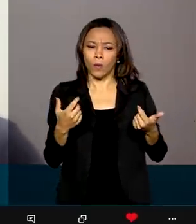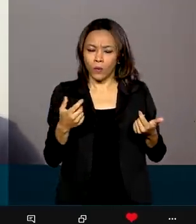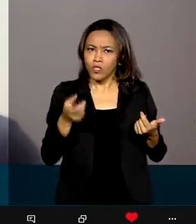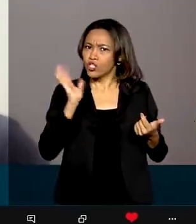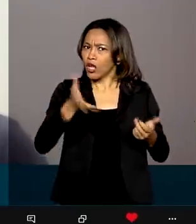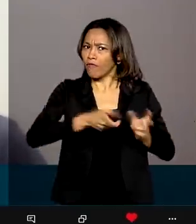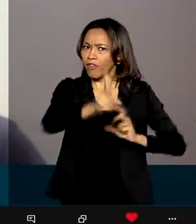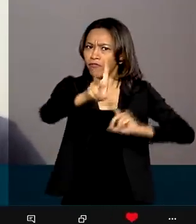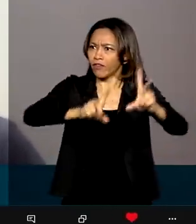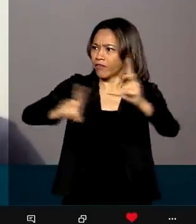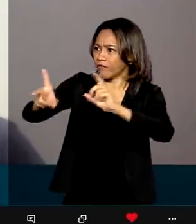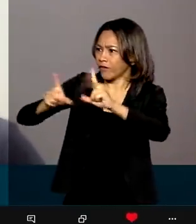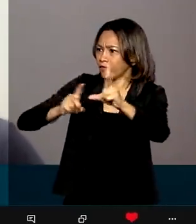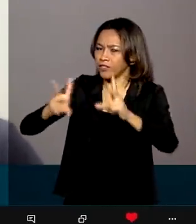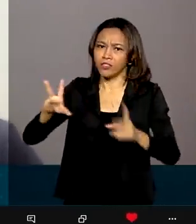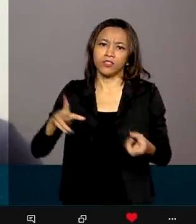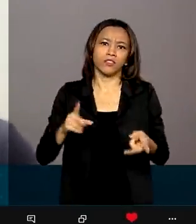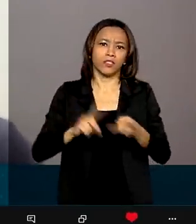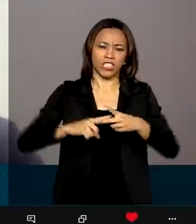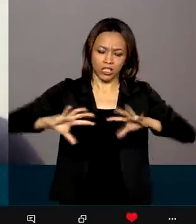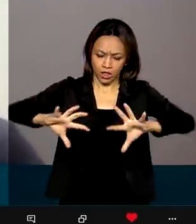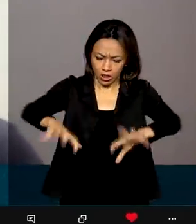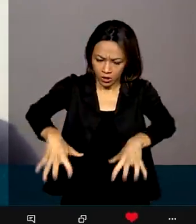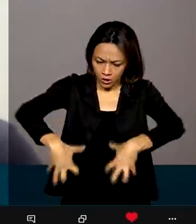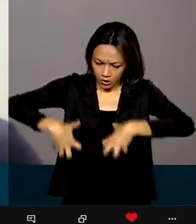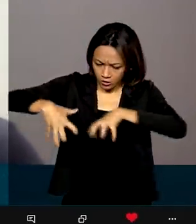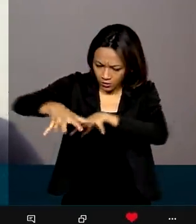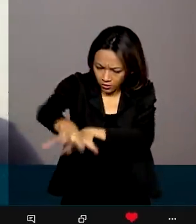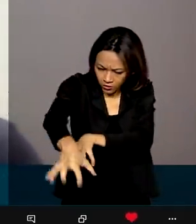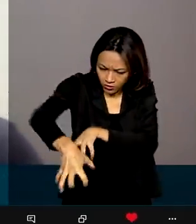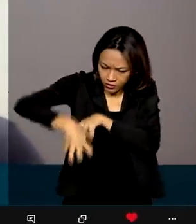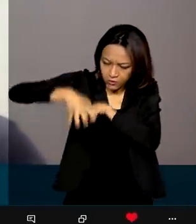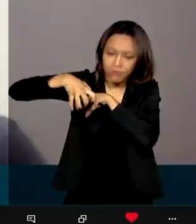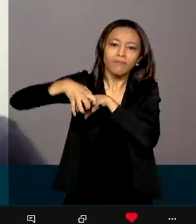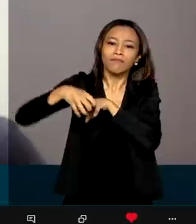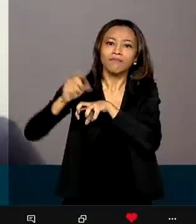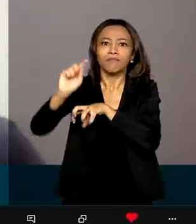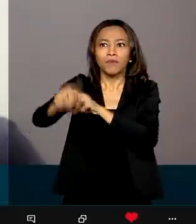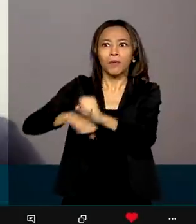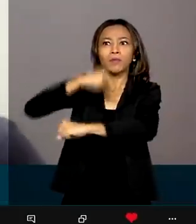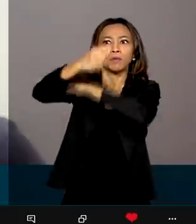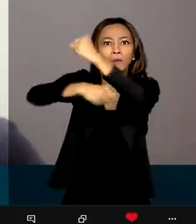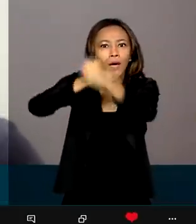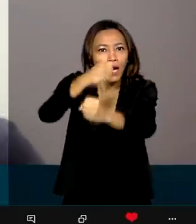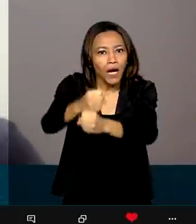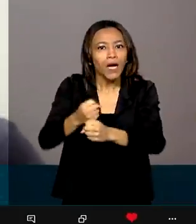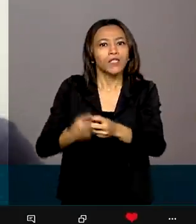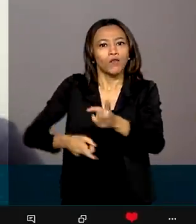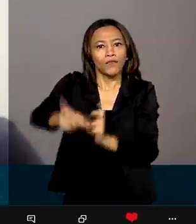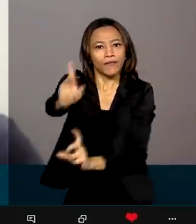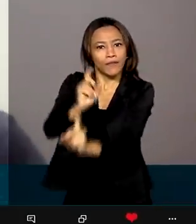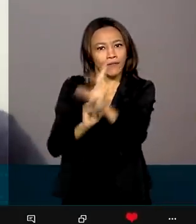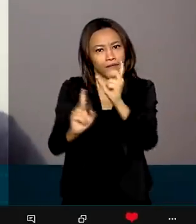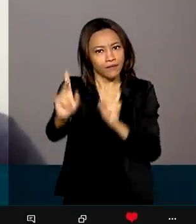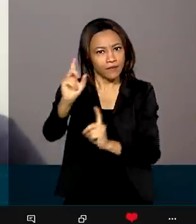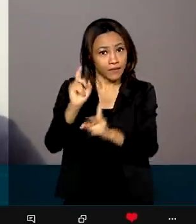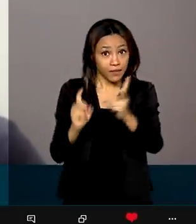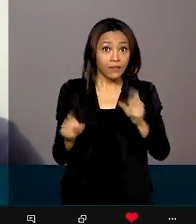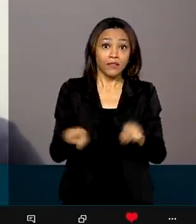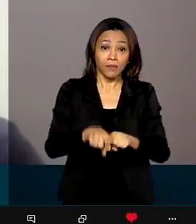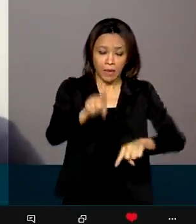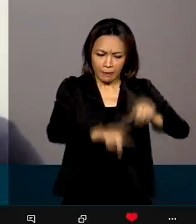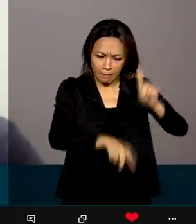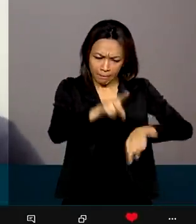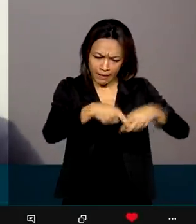vendidos, as coletadeiras também só para o ano que vem. Então, sem número de insumos